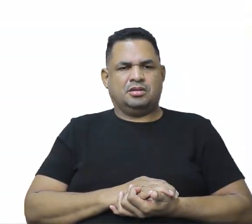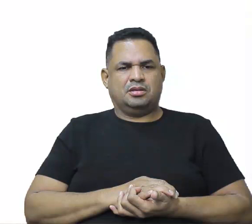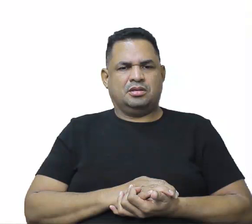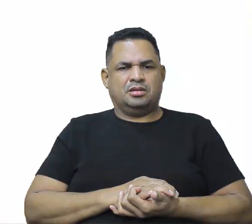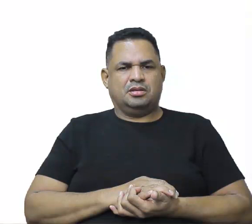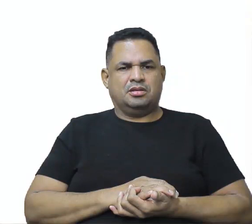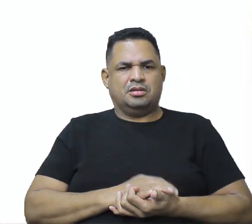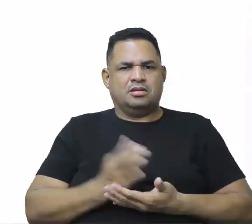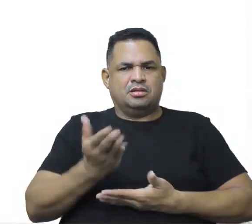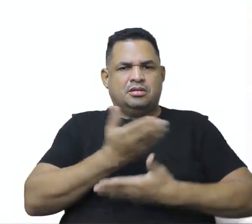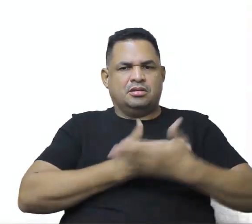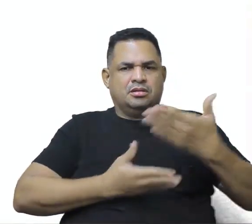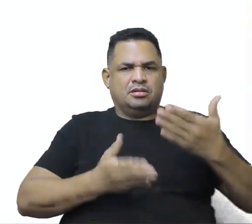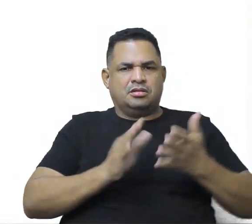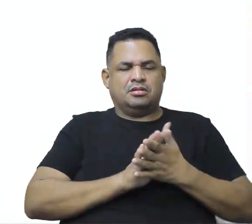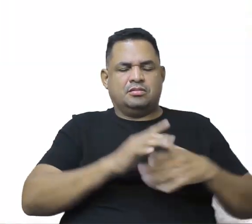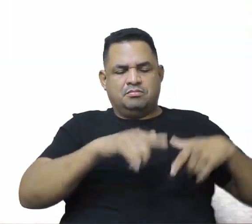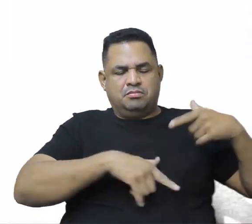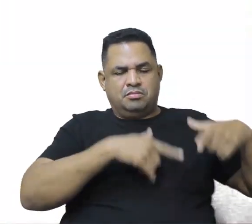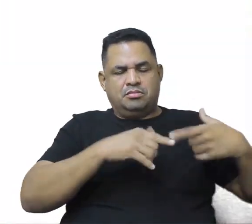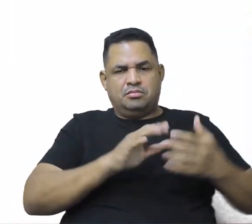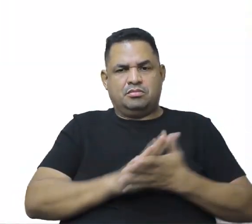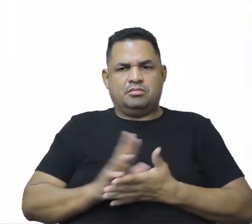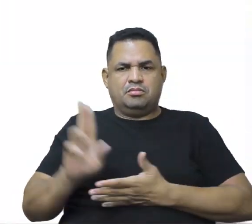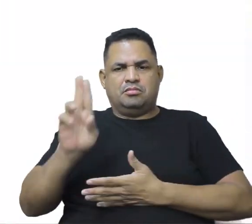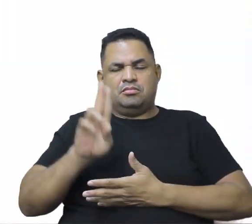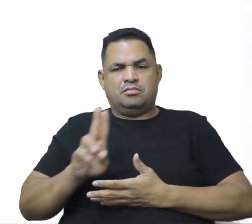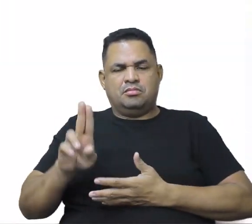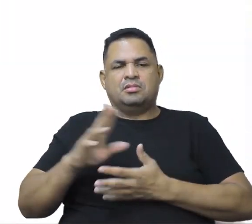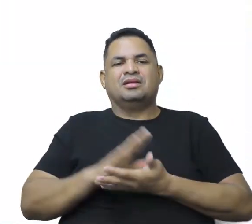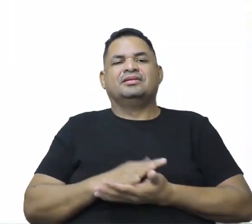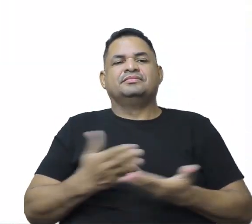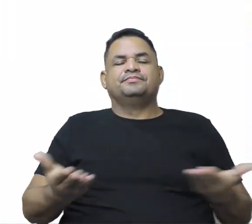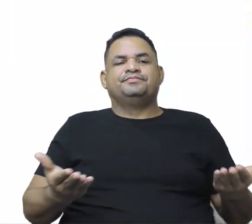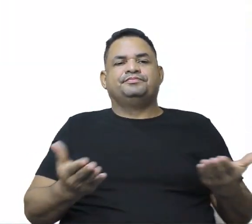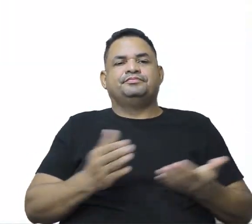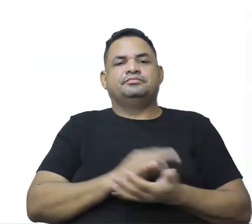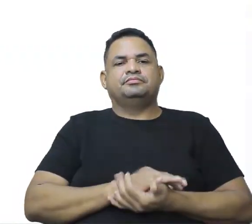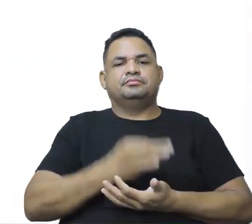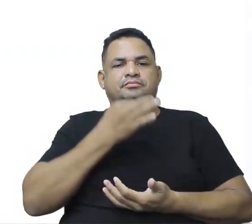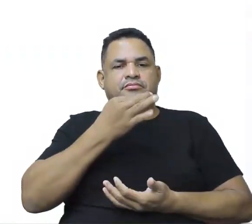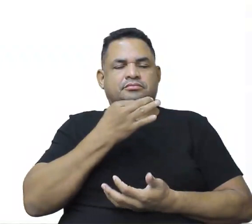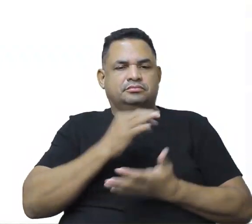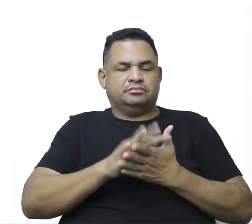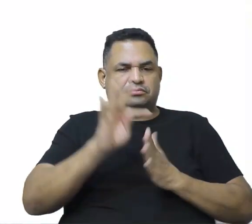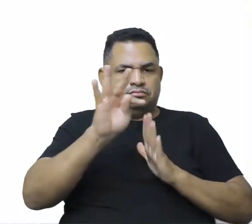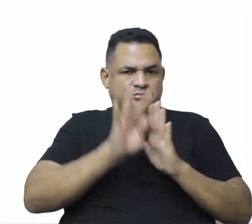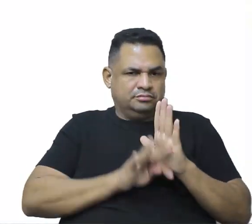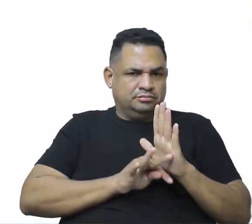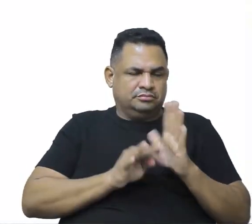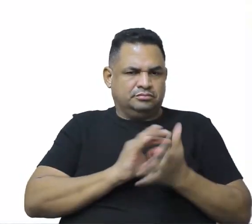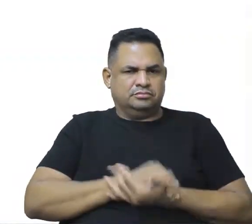relação entre produção de consumo e consumo discutido no texto